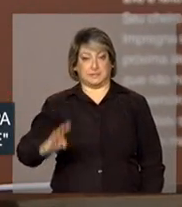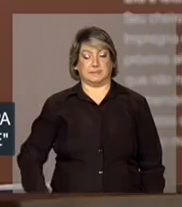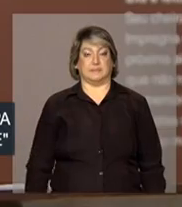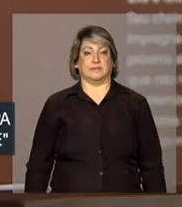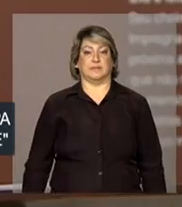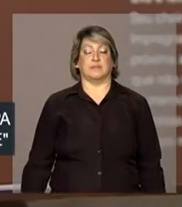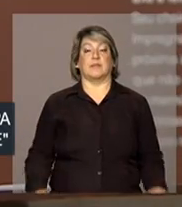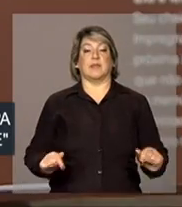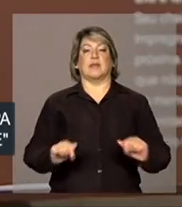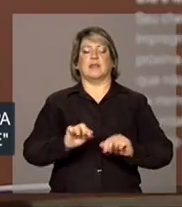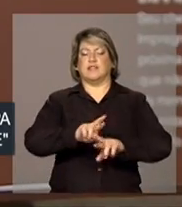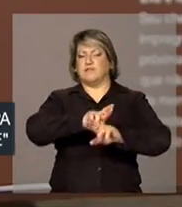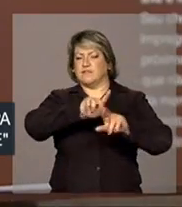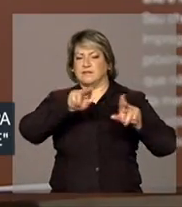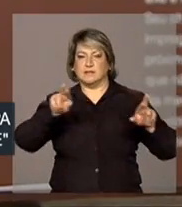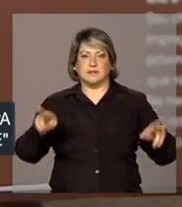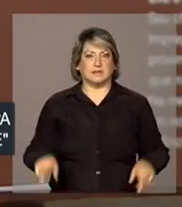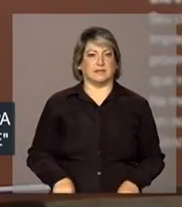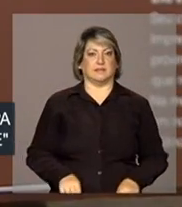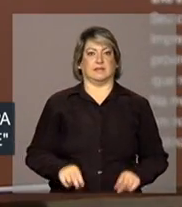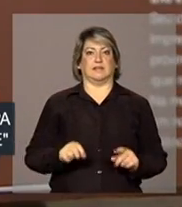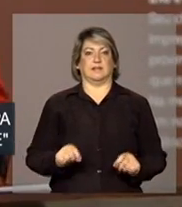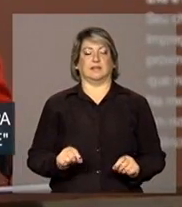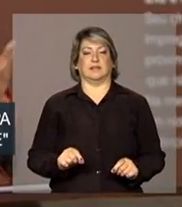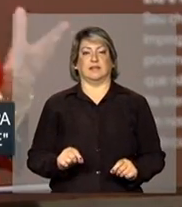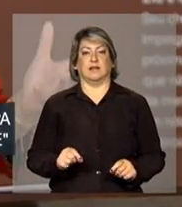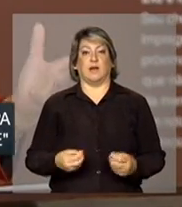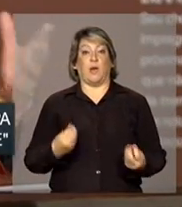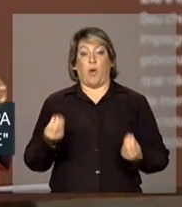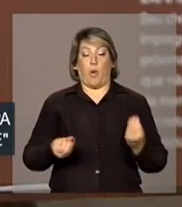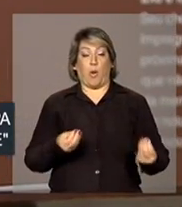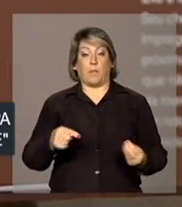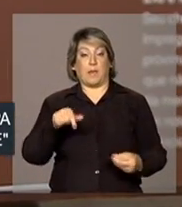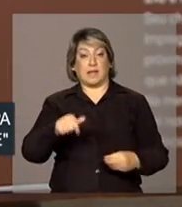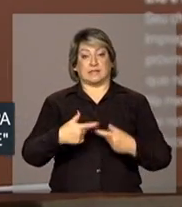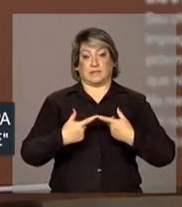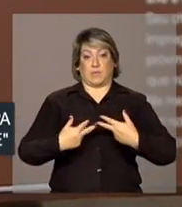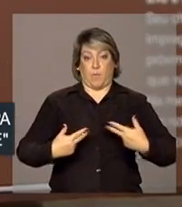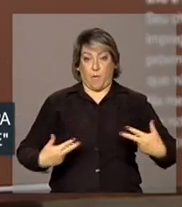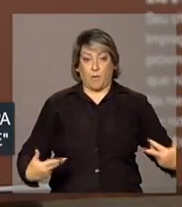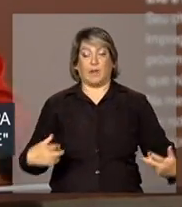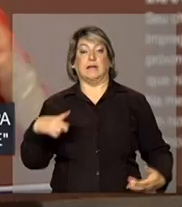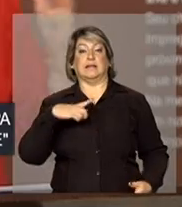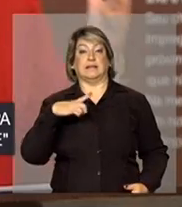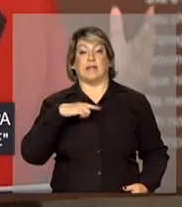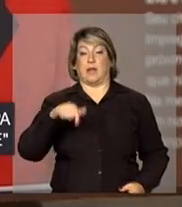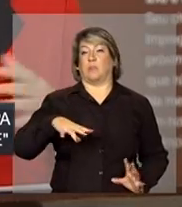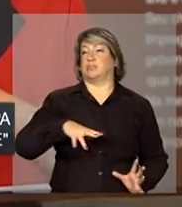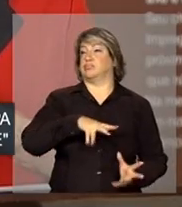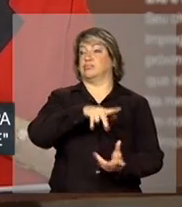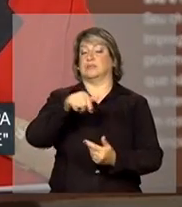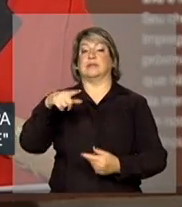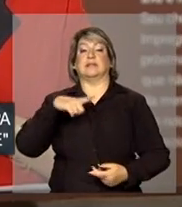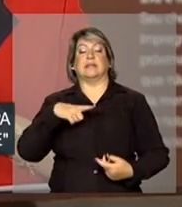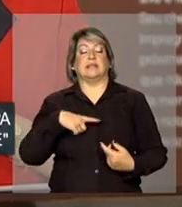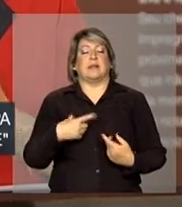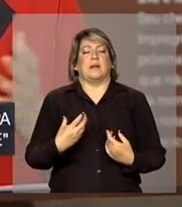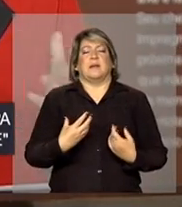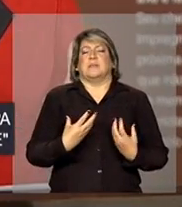Há pluralidade, o fato de que esse mundo tem milhões de aspectos.